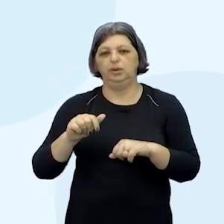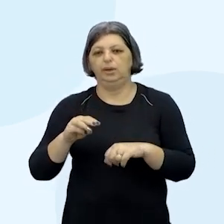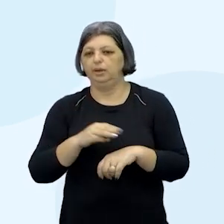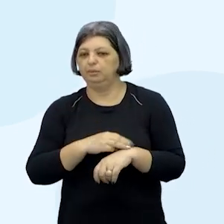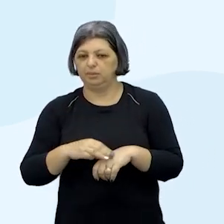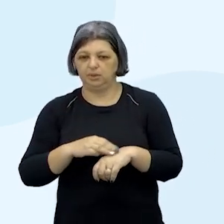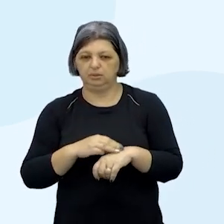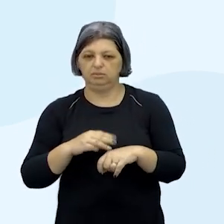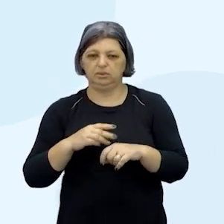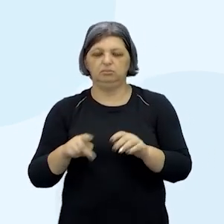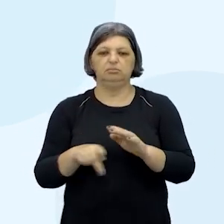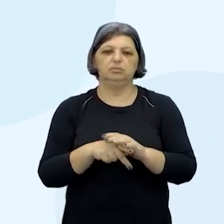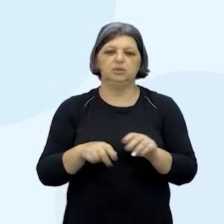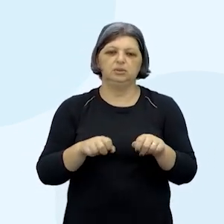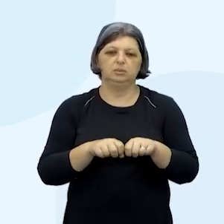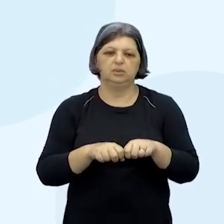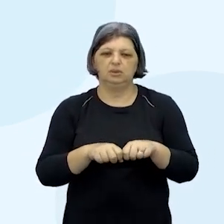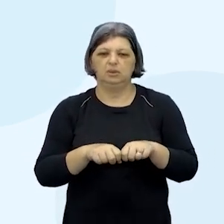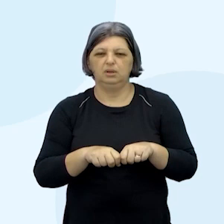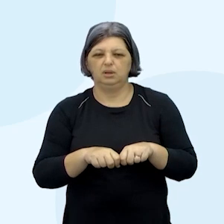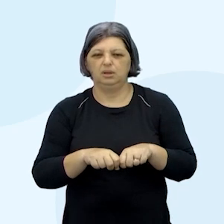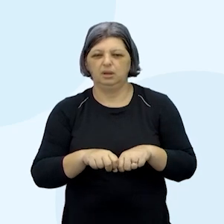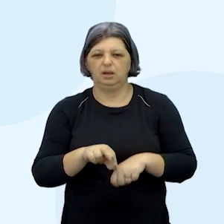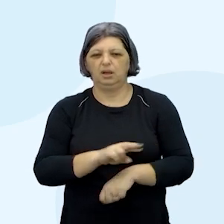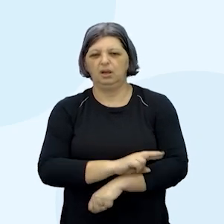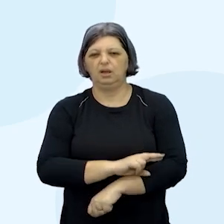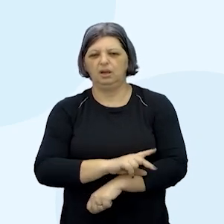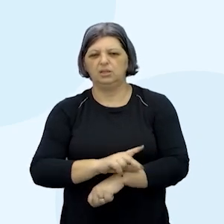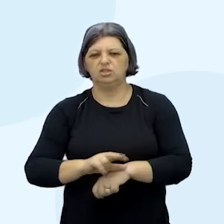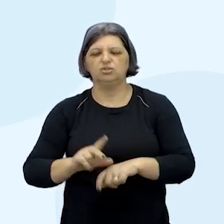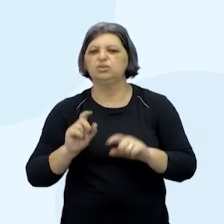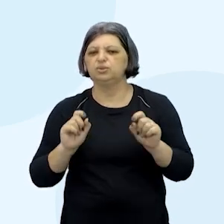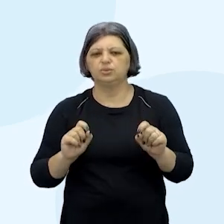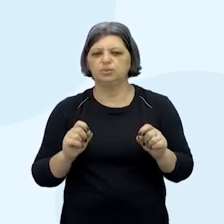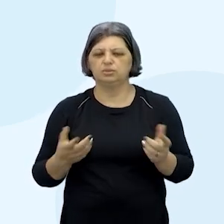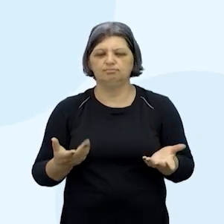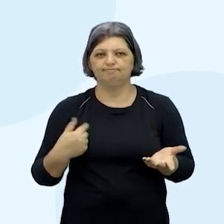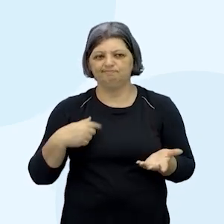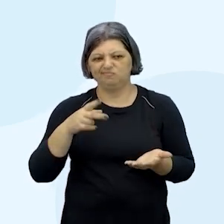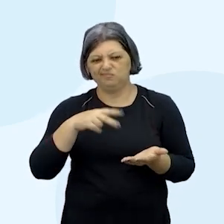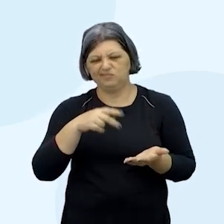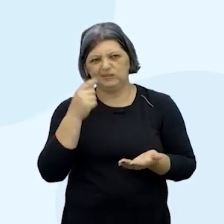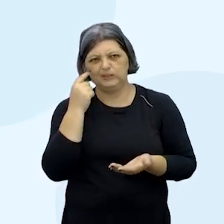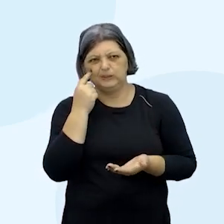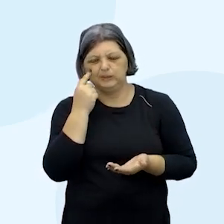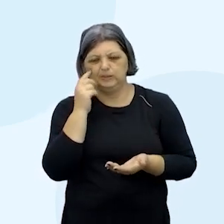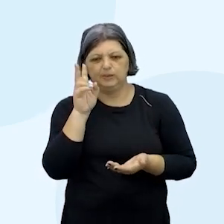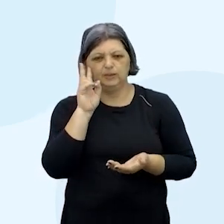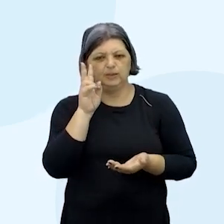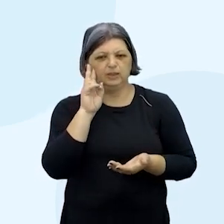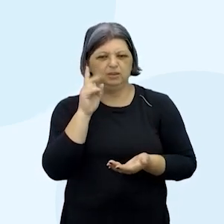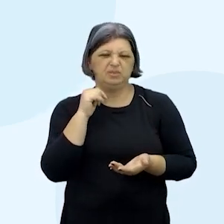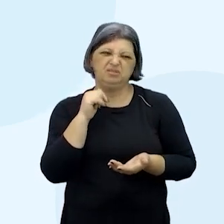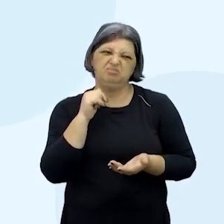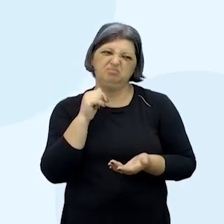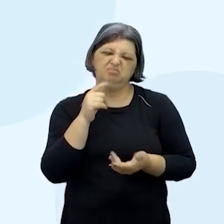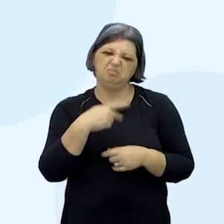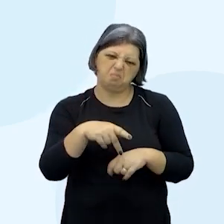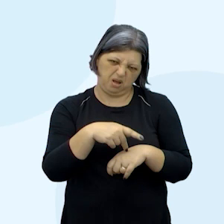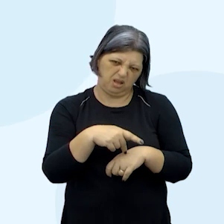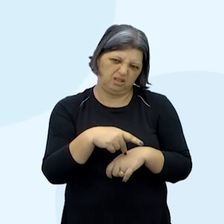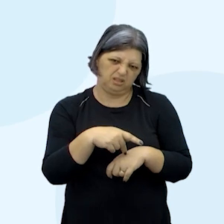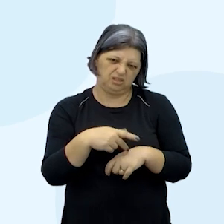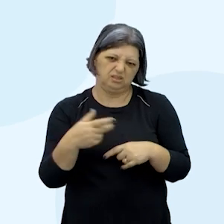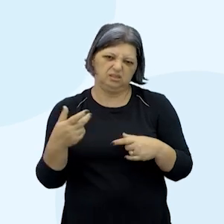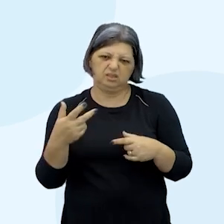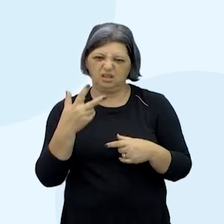etnia a etnia eu não me lembro agora não do que você leu é ele era aquele nosso país mesmo tal acho